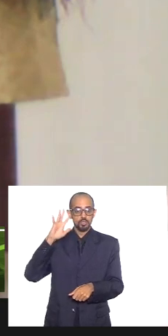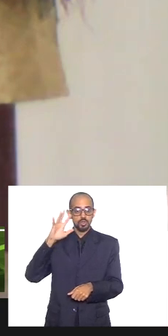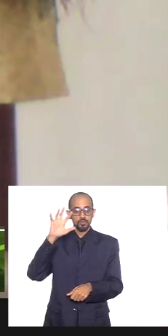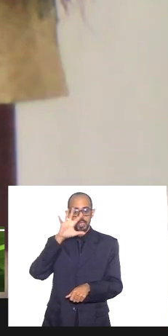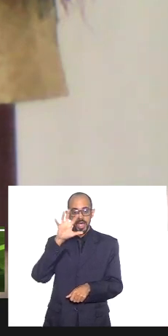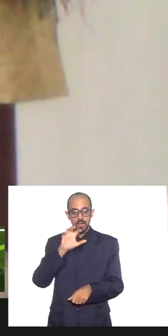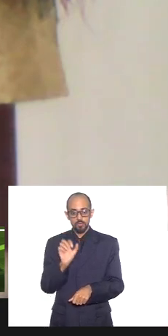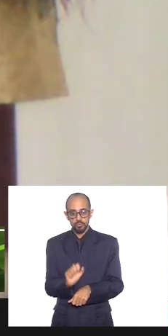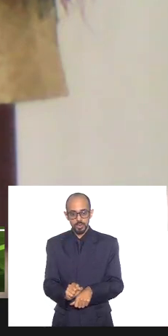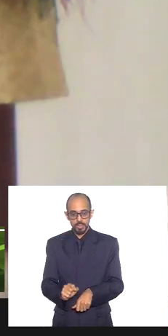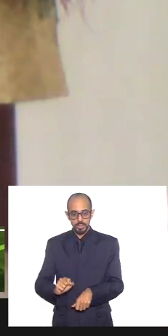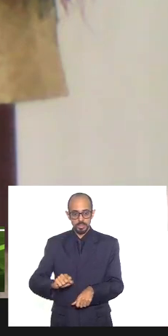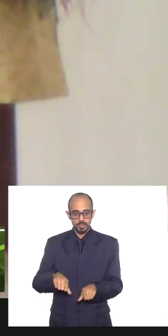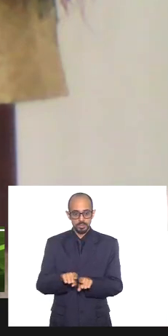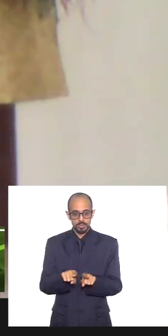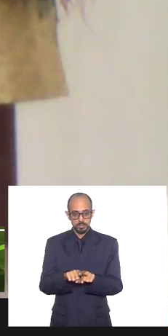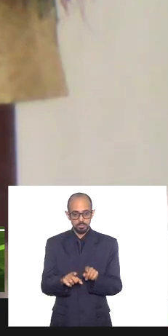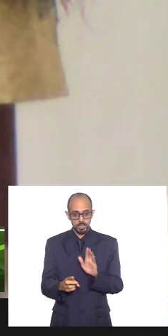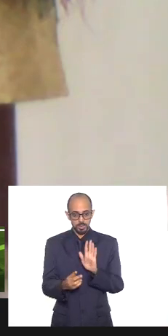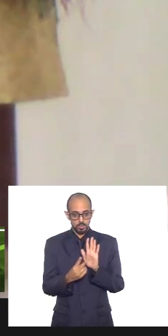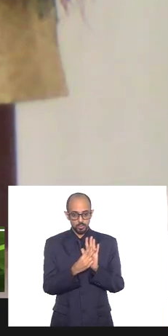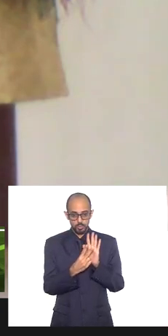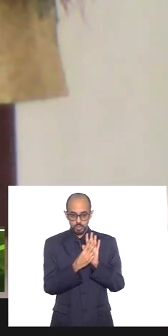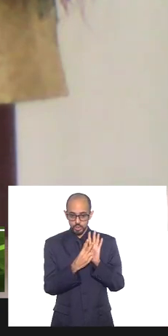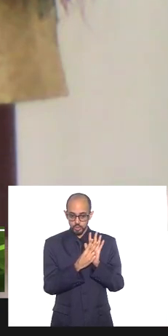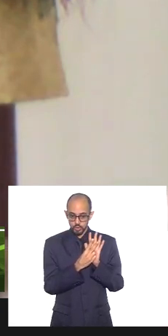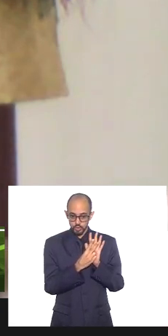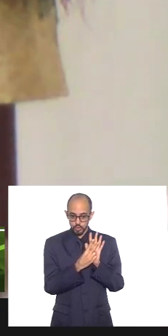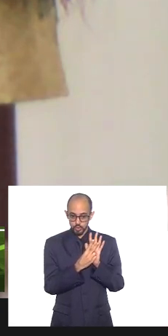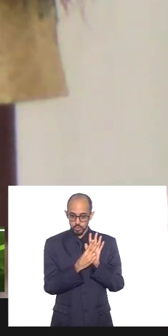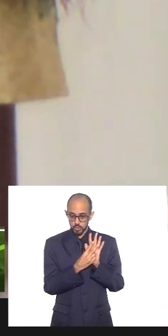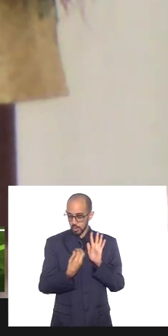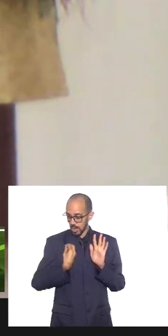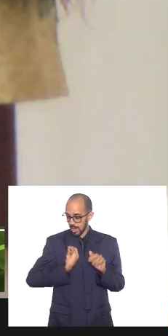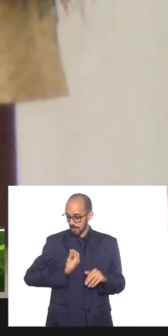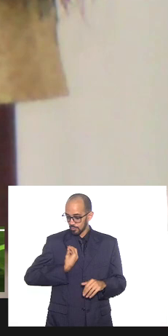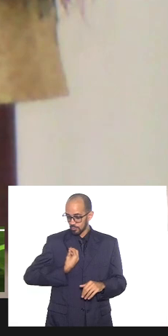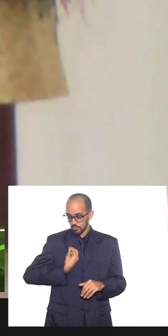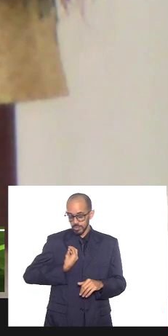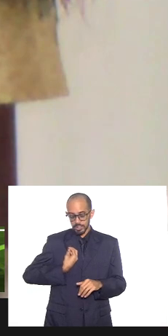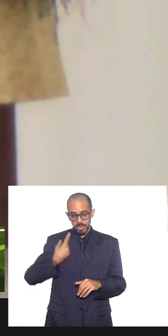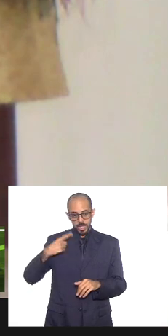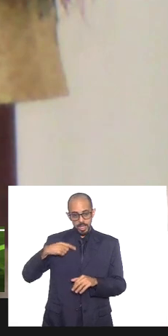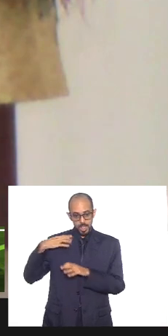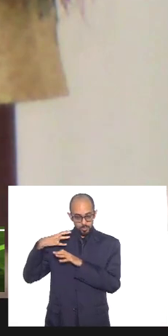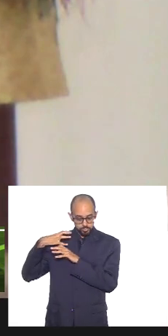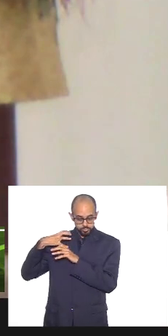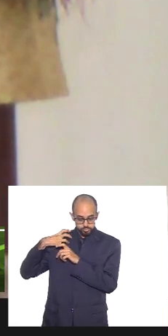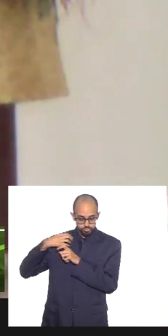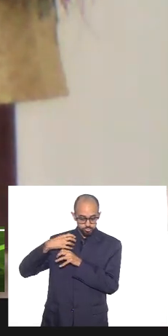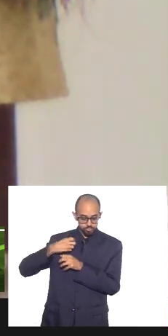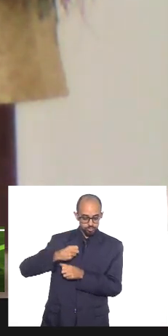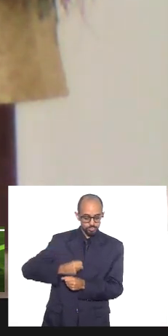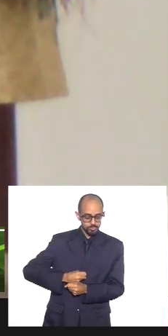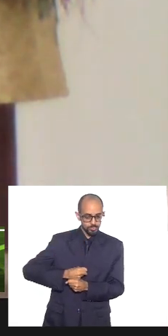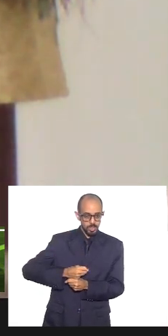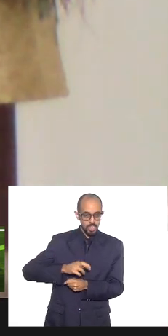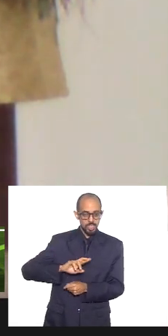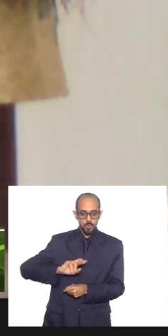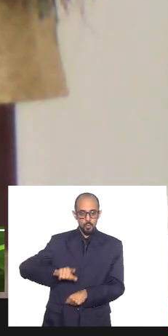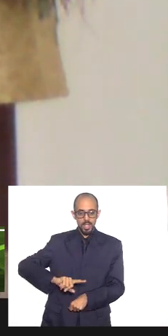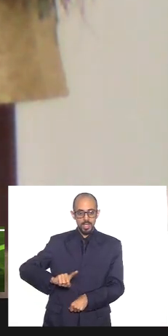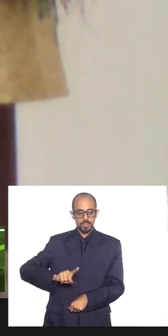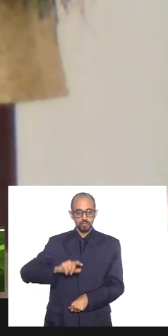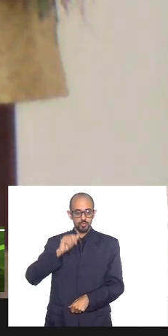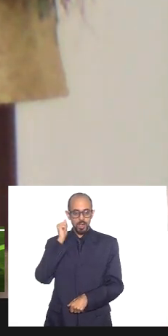indígena por exemplo o ser é um processo de acumulação não é de um arrependimento na hora da